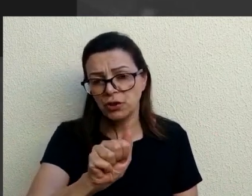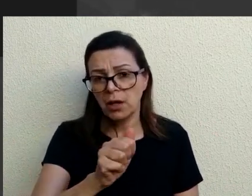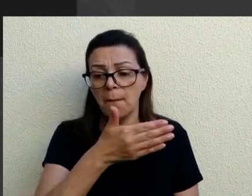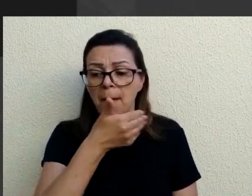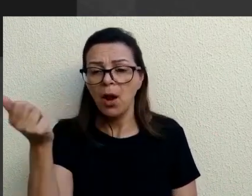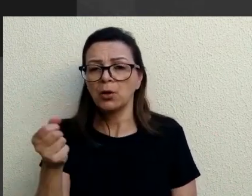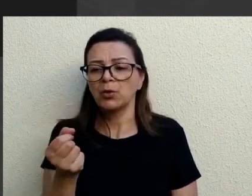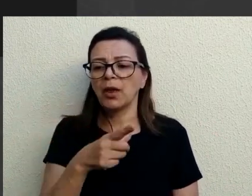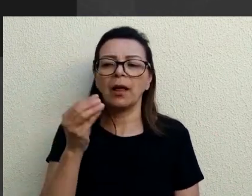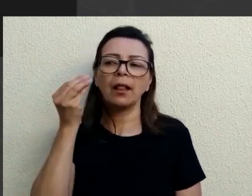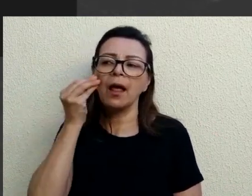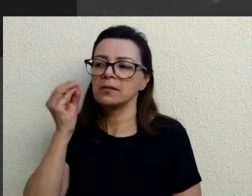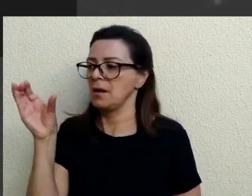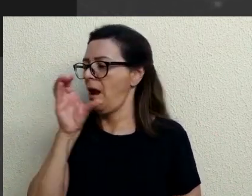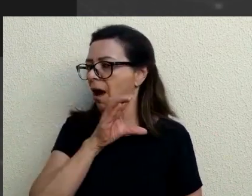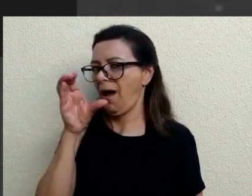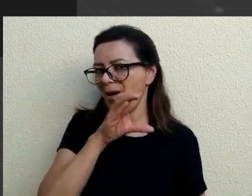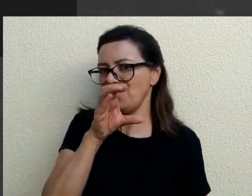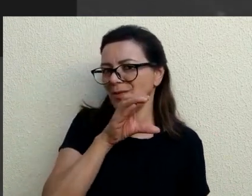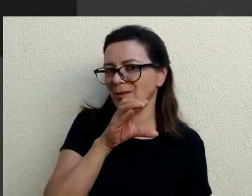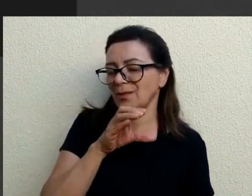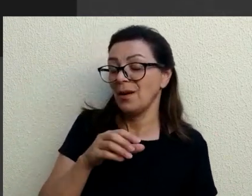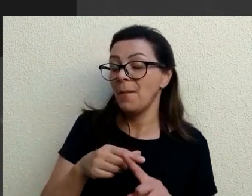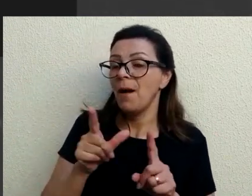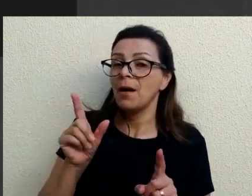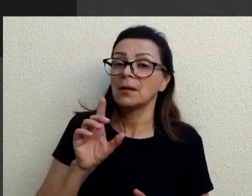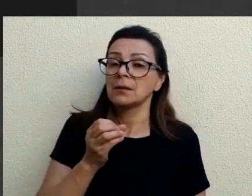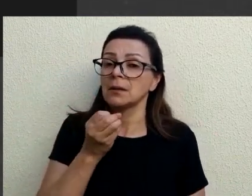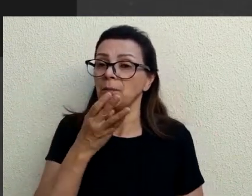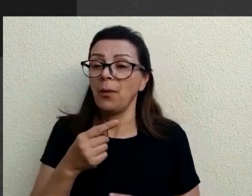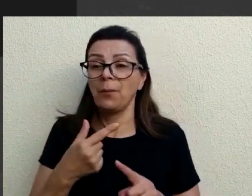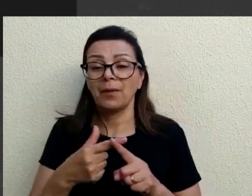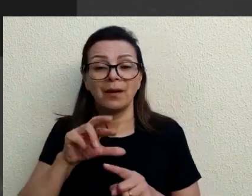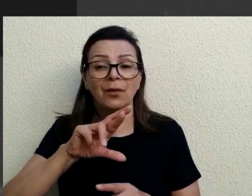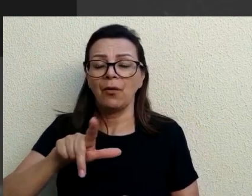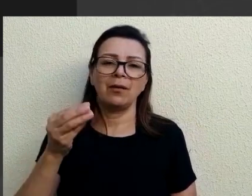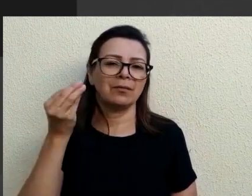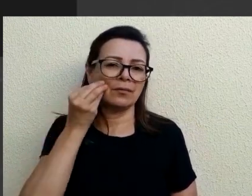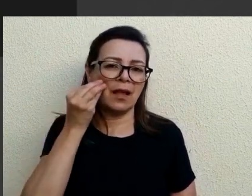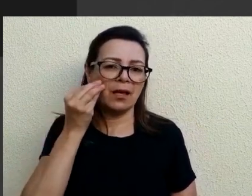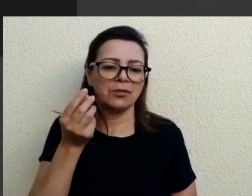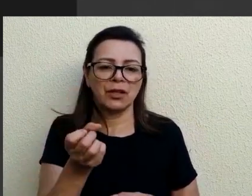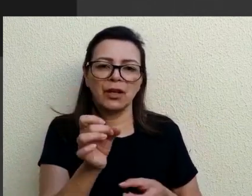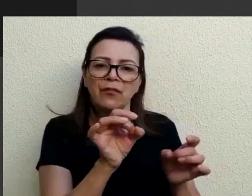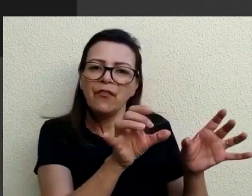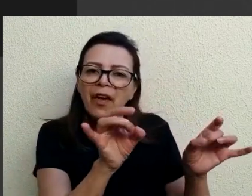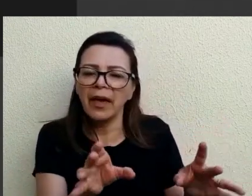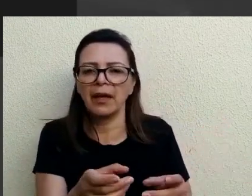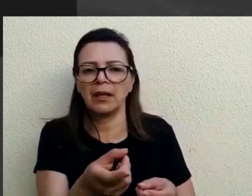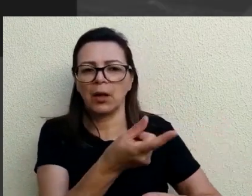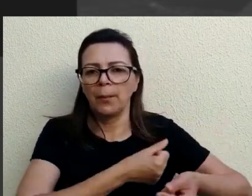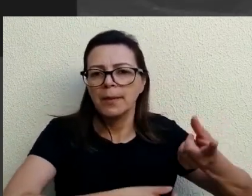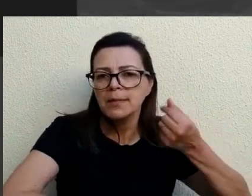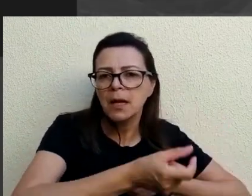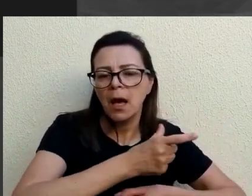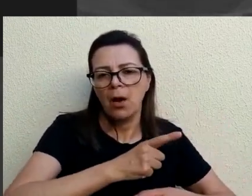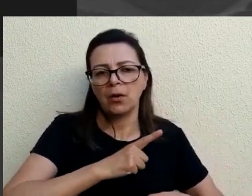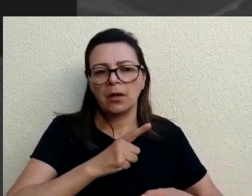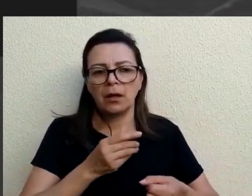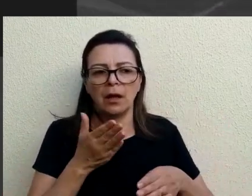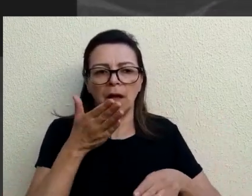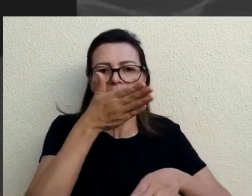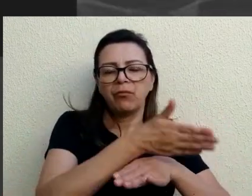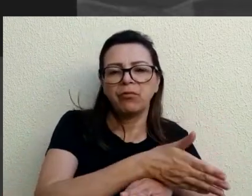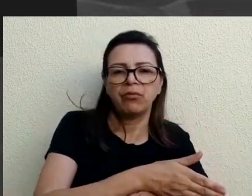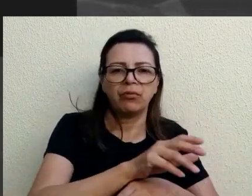testes rápidos. Mas existe essa questão legal, porque ele não é um teste comercial, ele não é um teste que passou pela Anvisa,